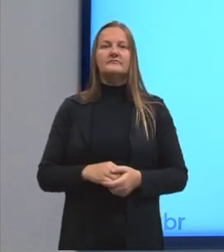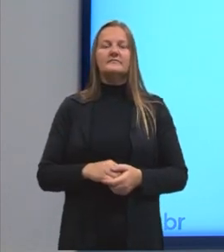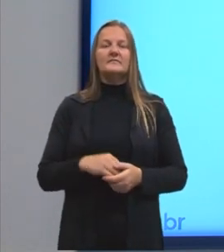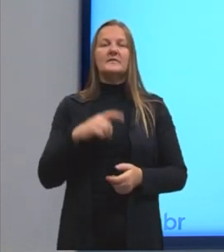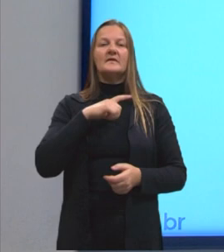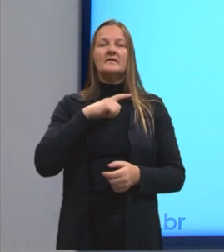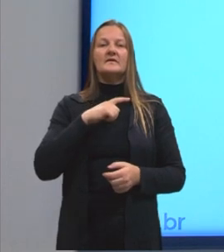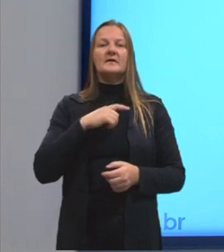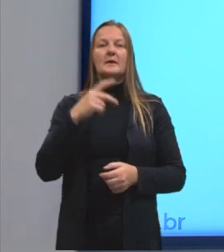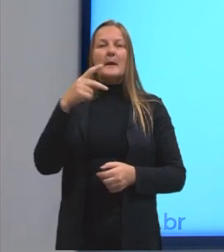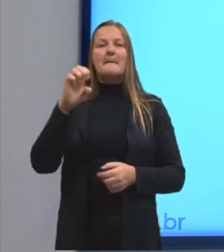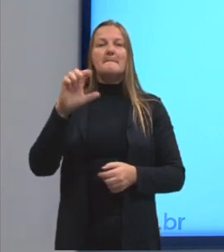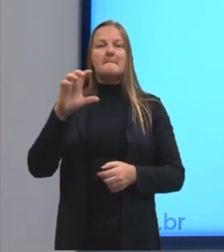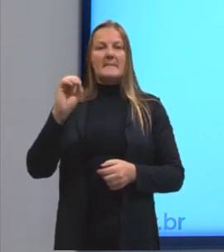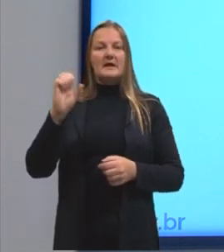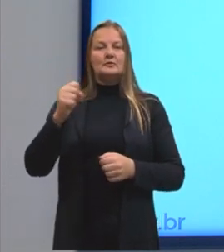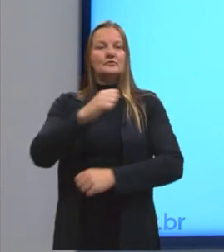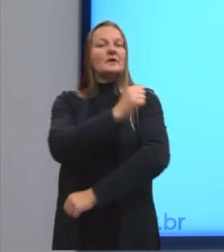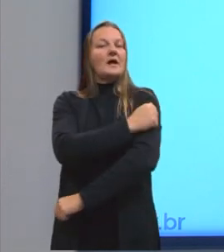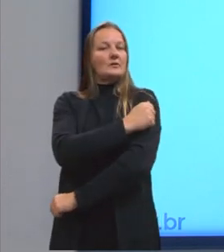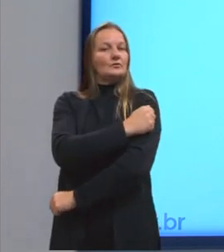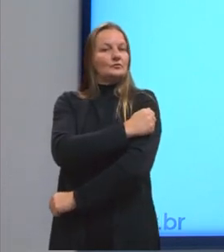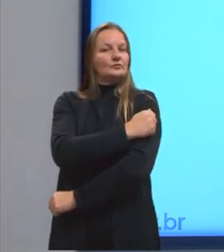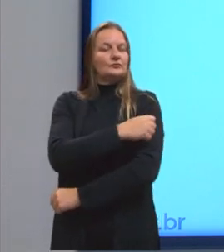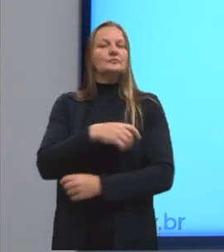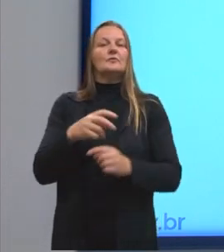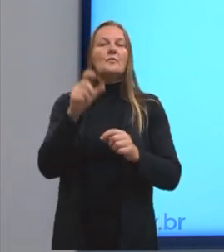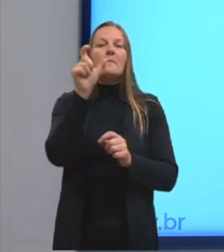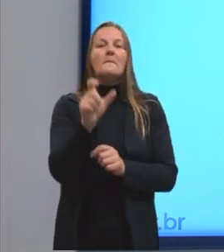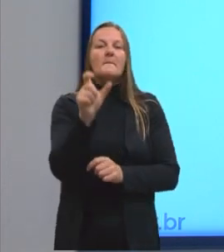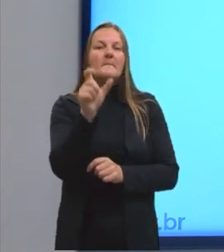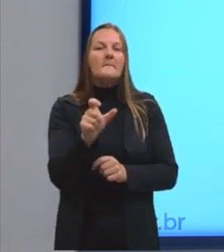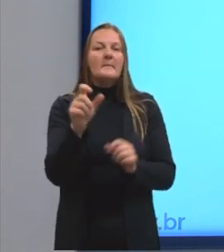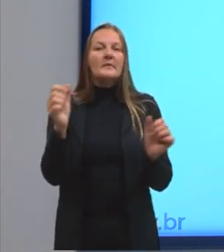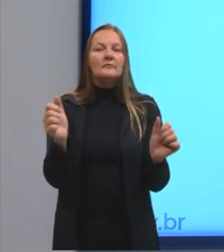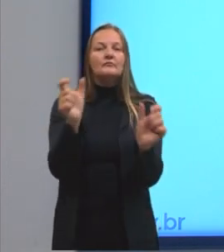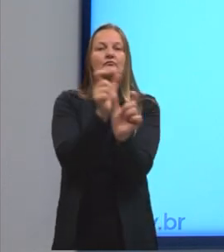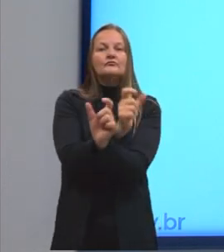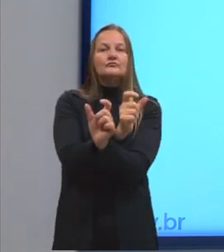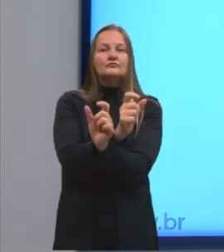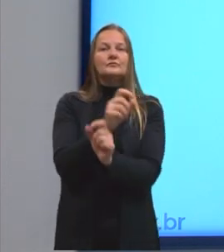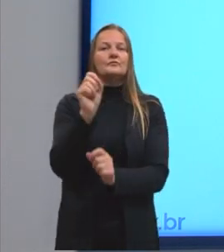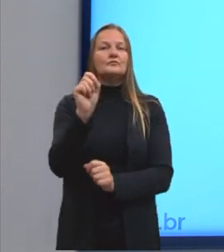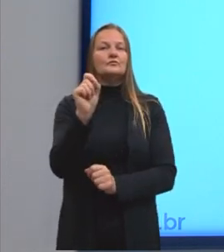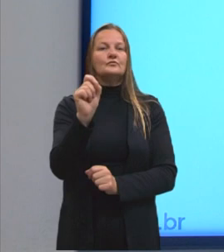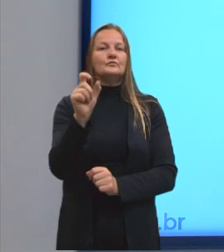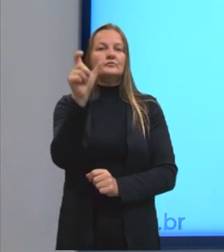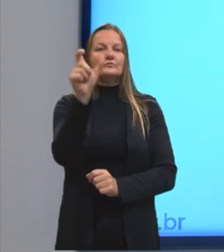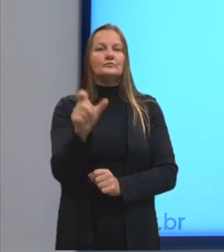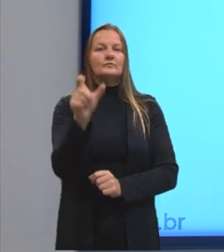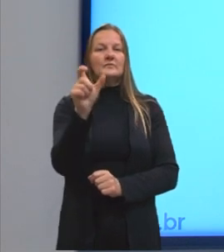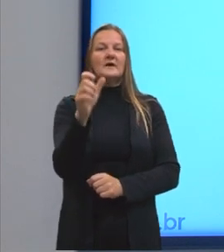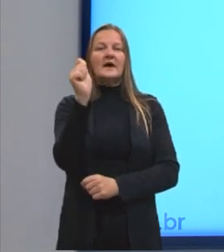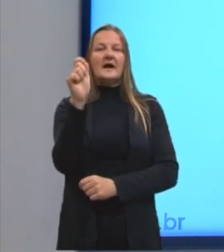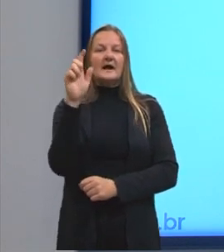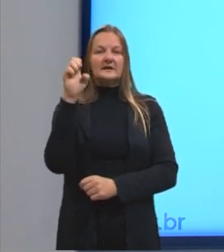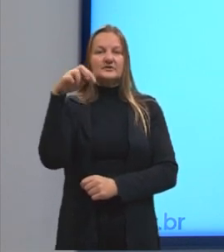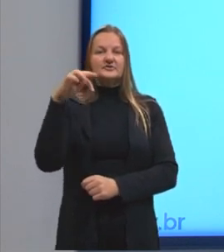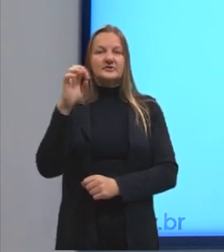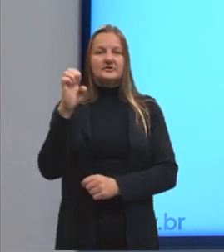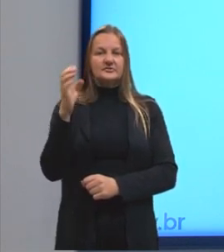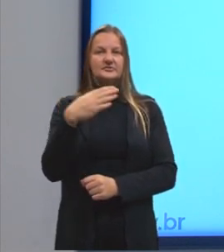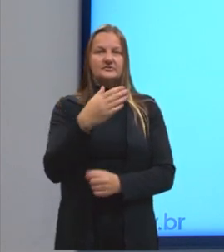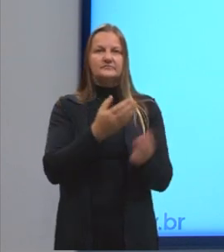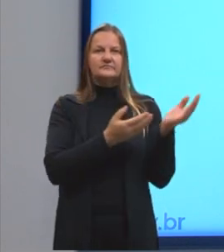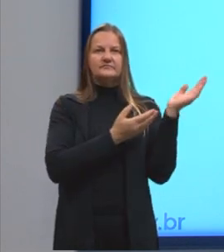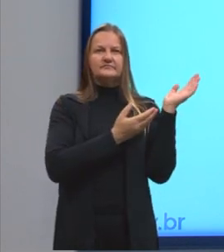pelos alunos. O termo que vai nos dizer quem faz essa ação é esse daqui.